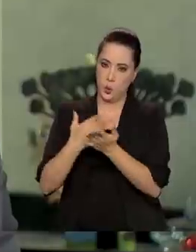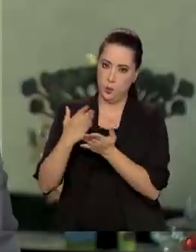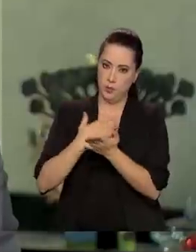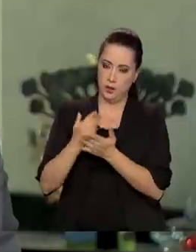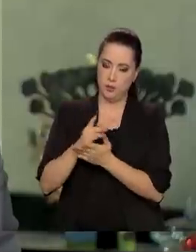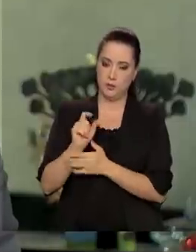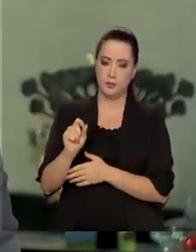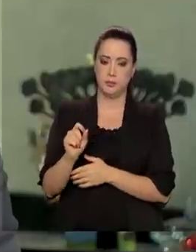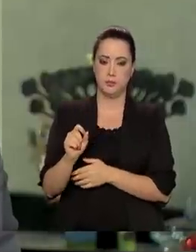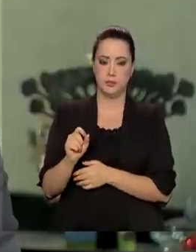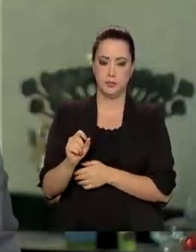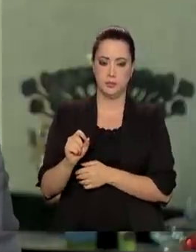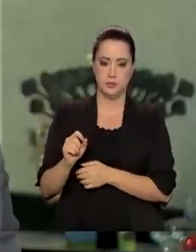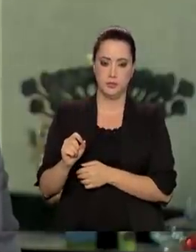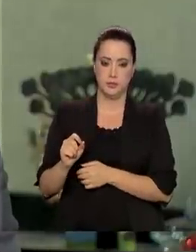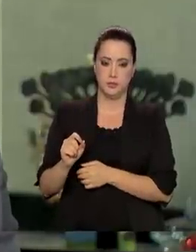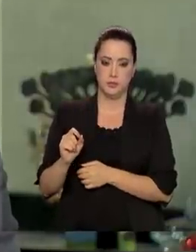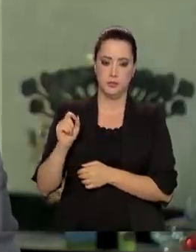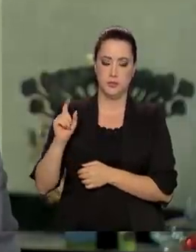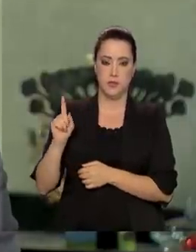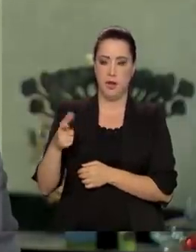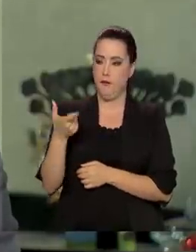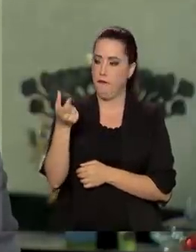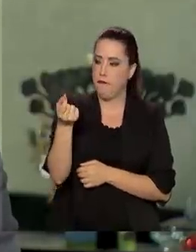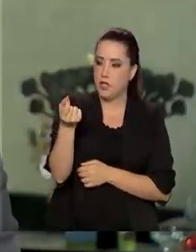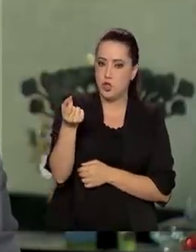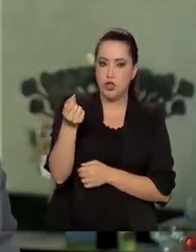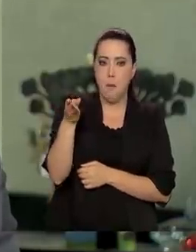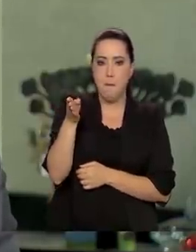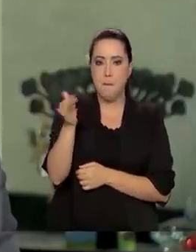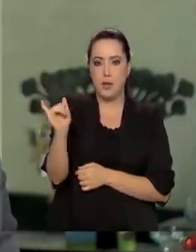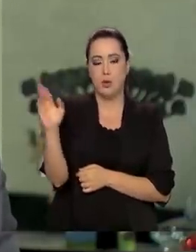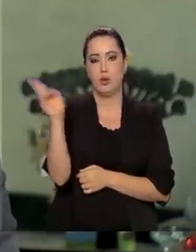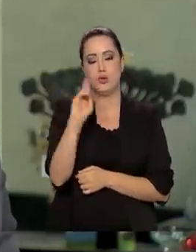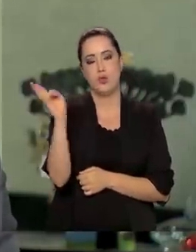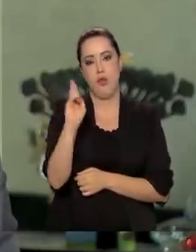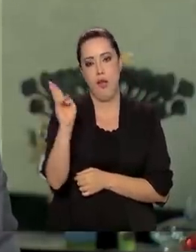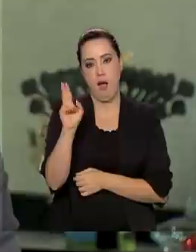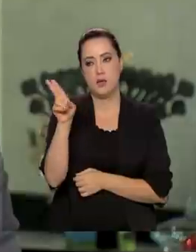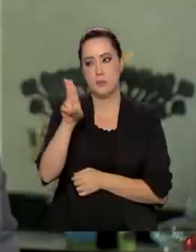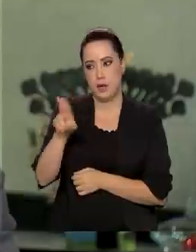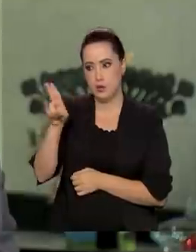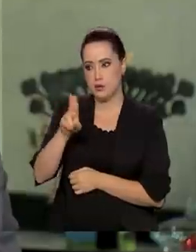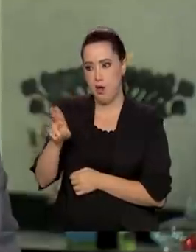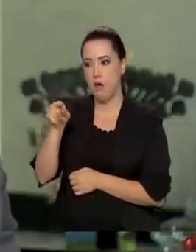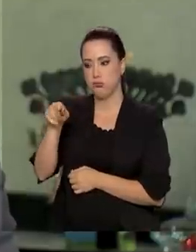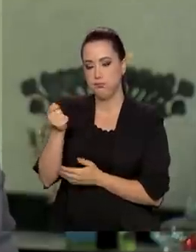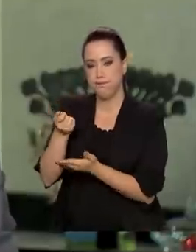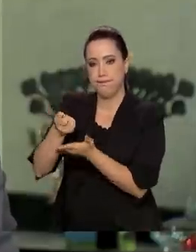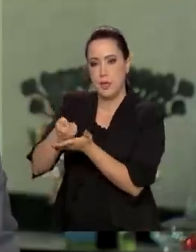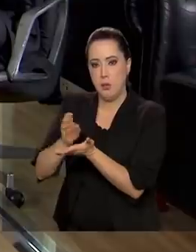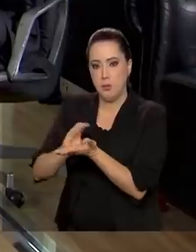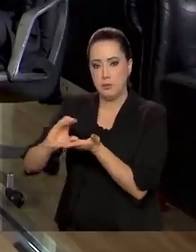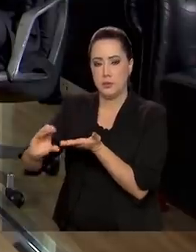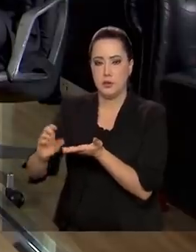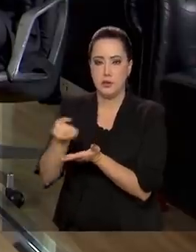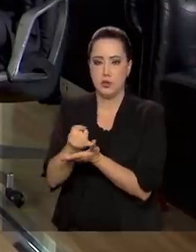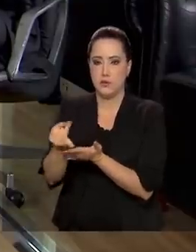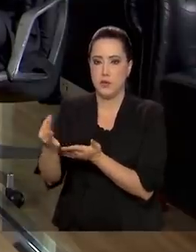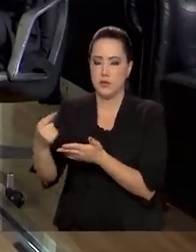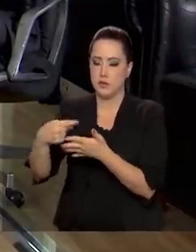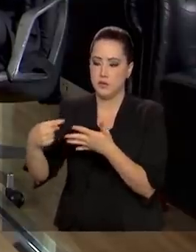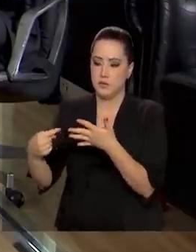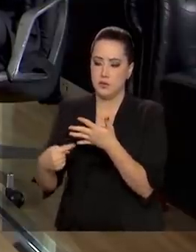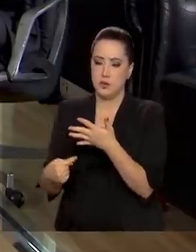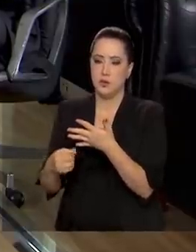do plano. E são 20 bilhões de reais para a execução do plano e ele envolve várias questões. Eu queria que o senhor